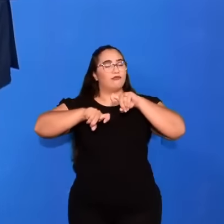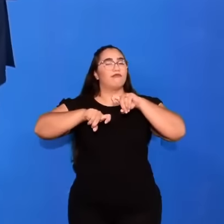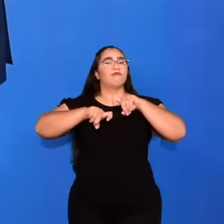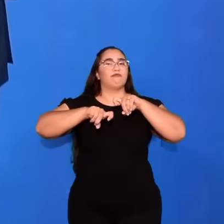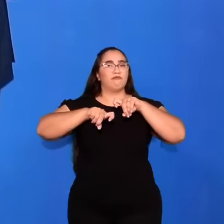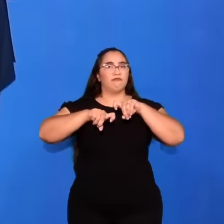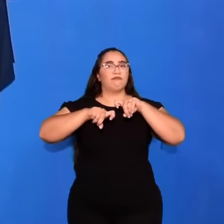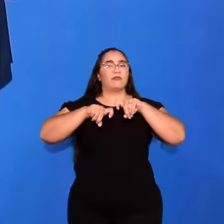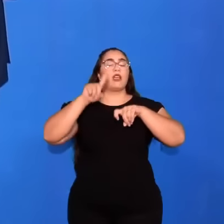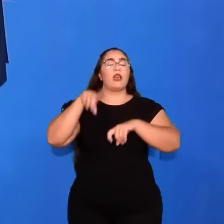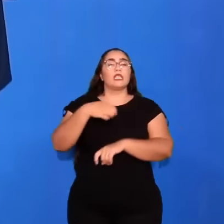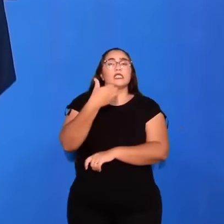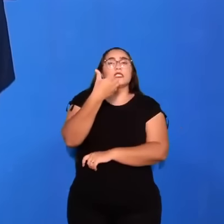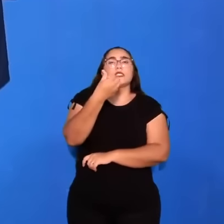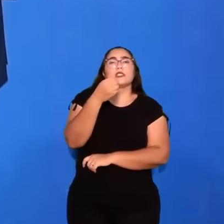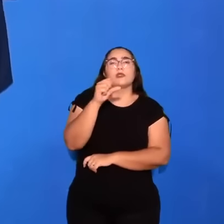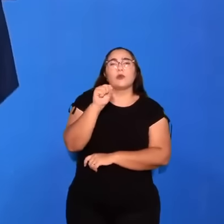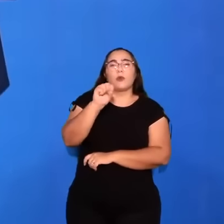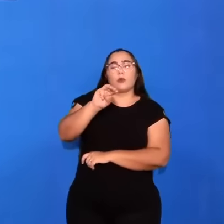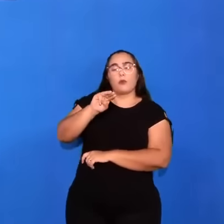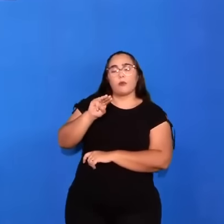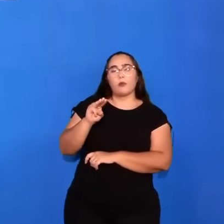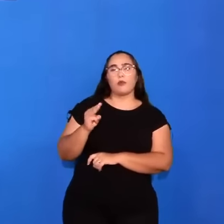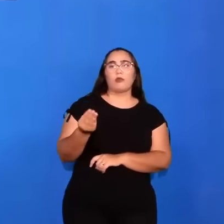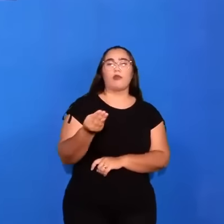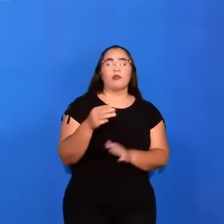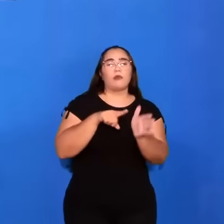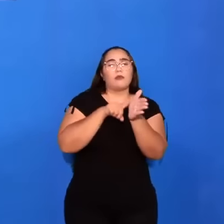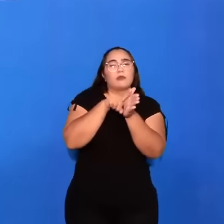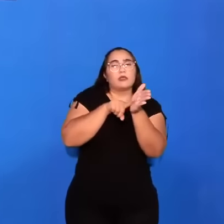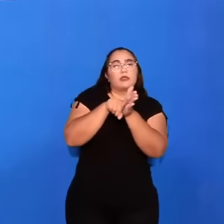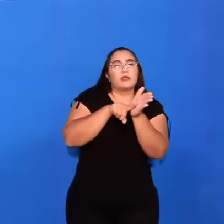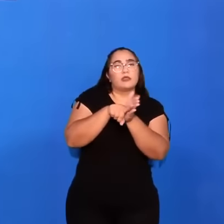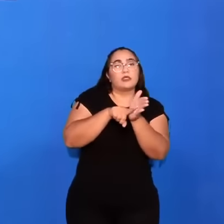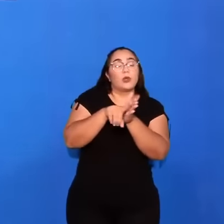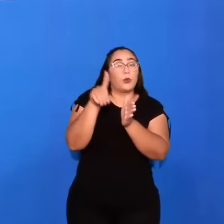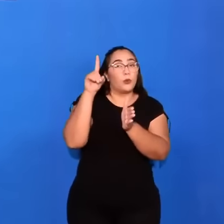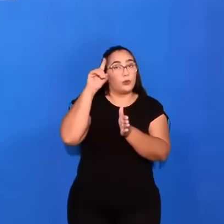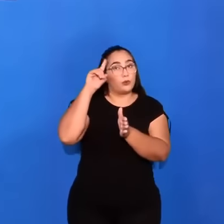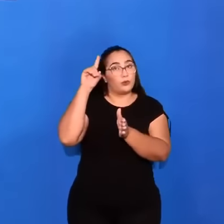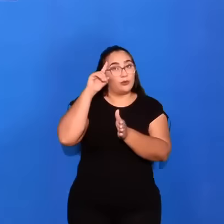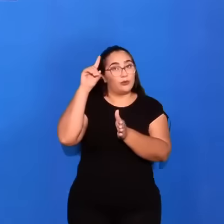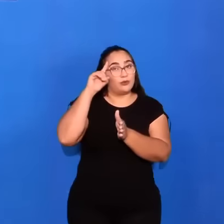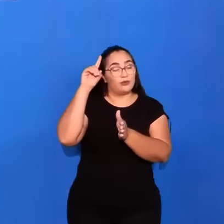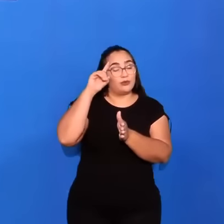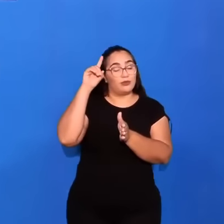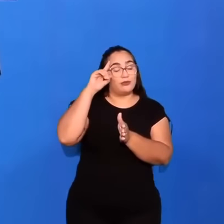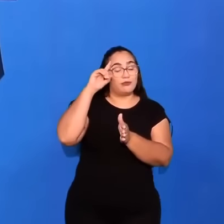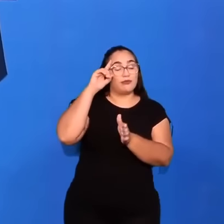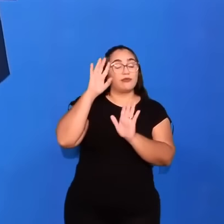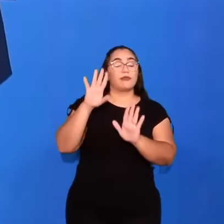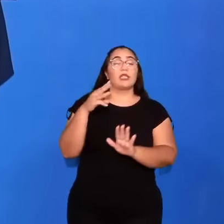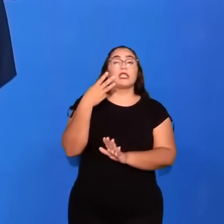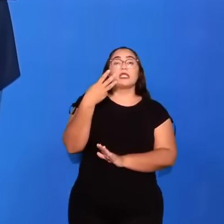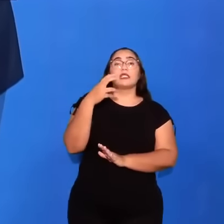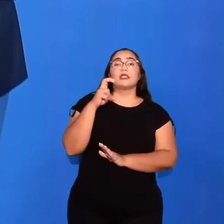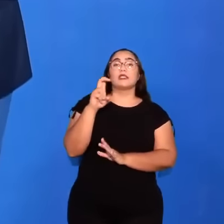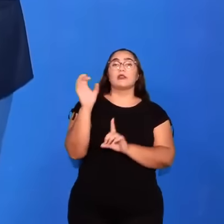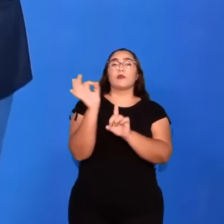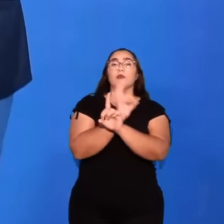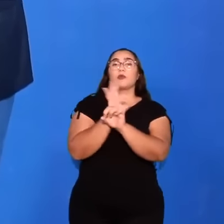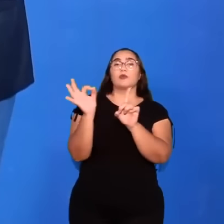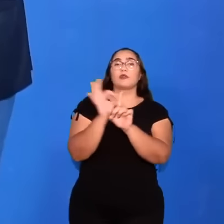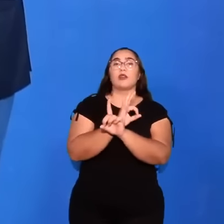São 68 milhões de pesquisas por dia. 35% dos